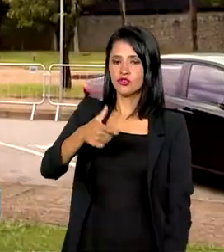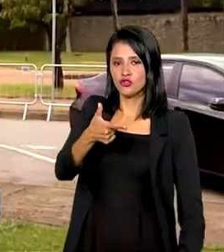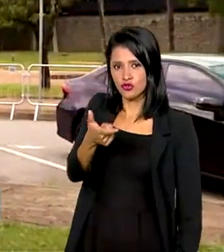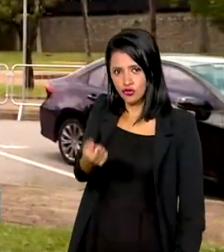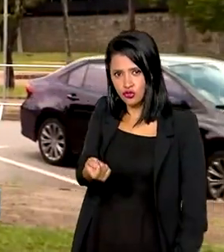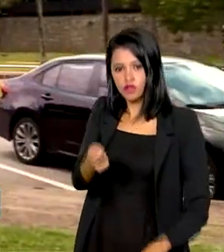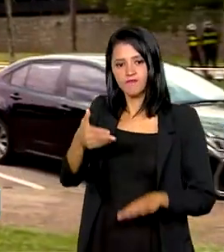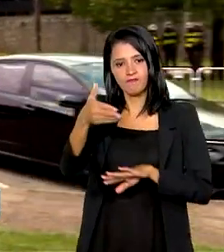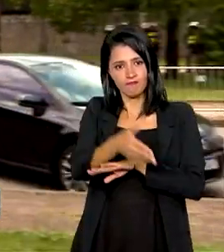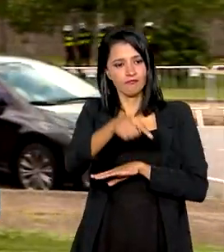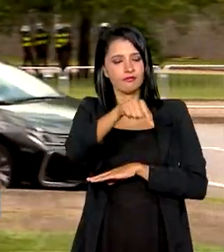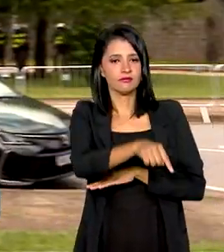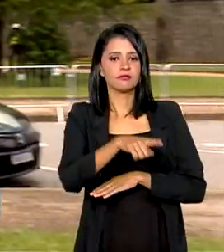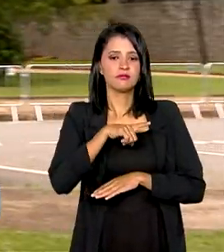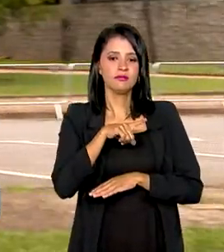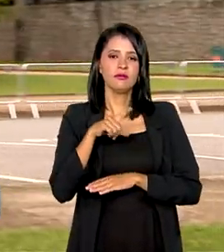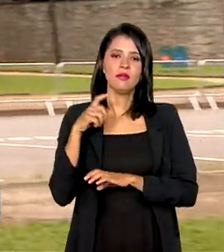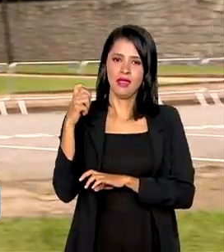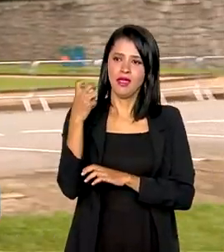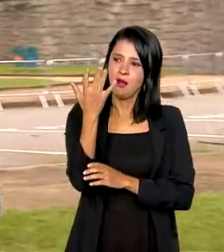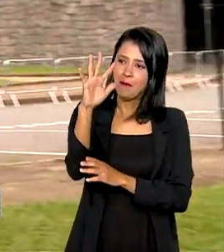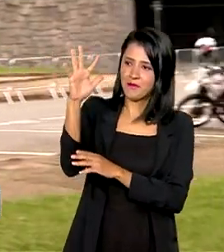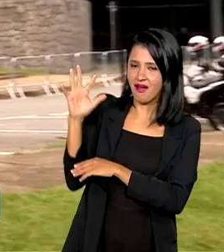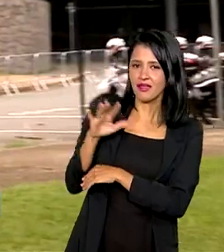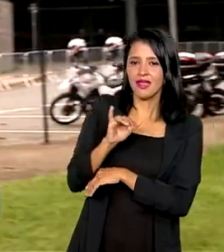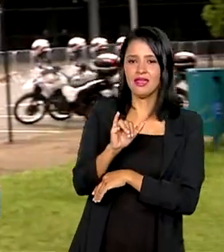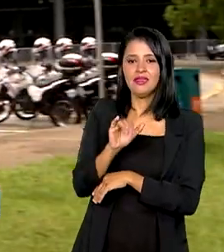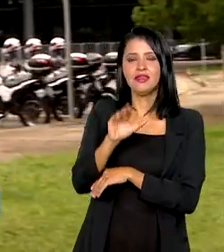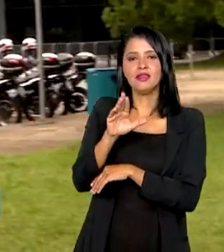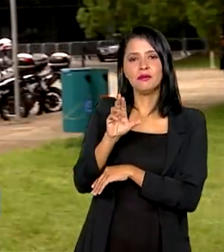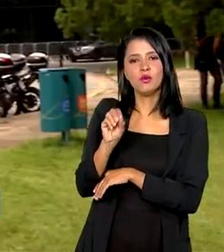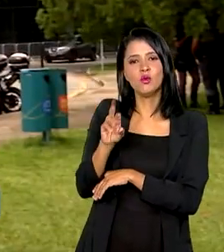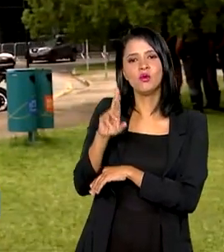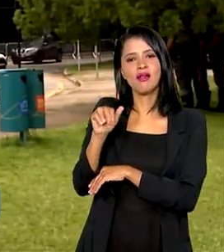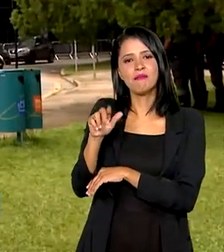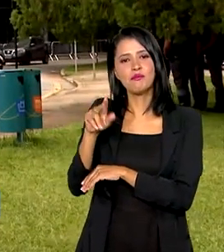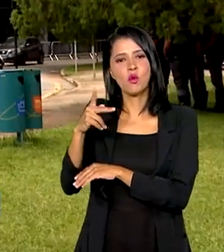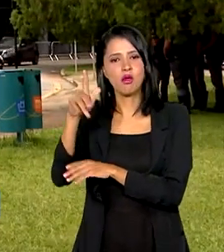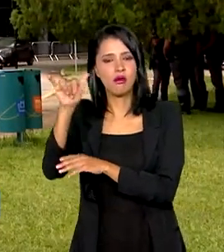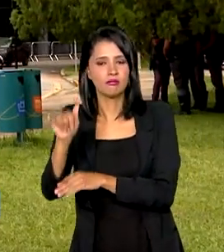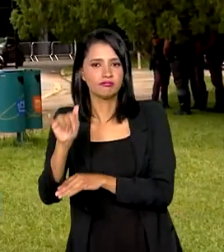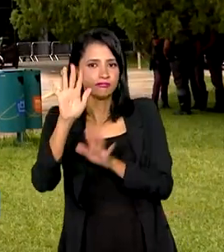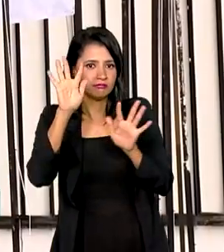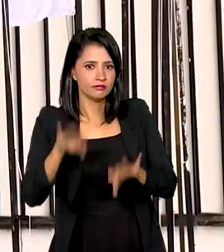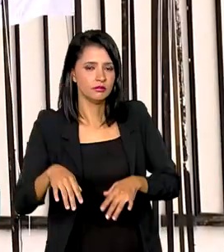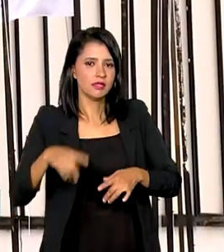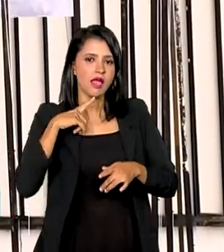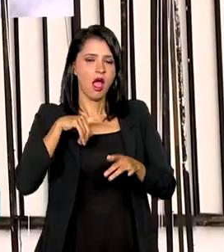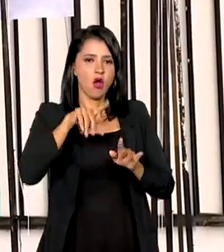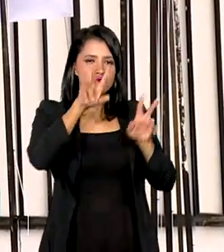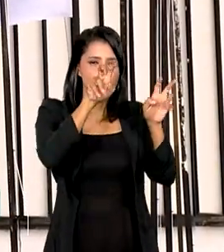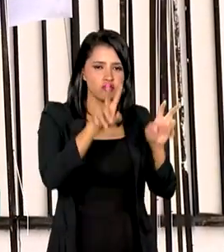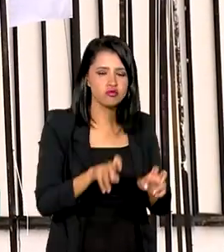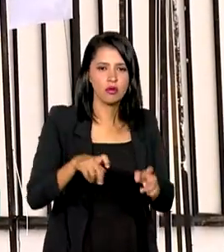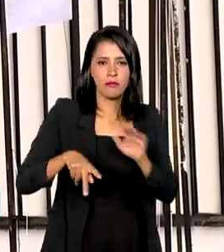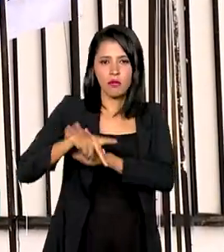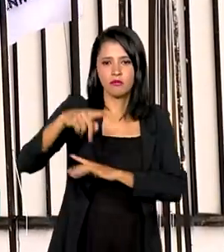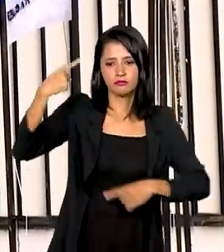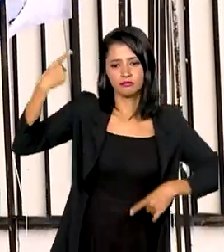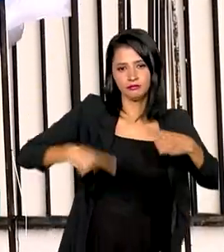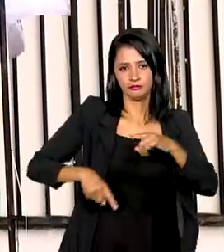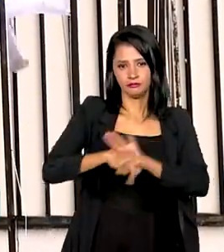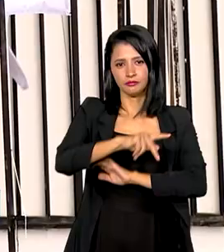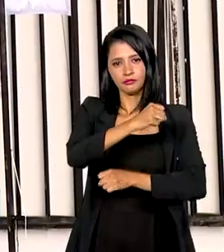estarão aqui, no Parque do Ibirapuera, para fechar a agenda de debates do ano. Já na quarta e quinta